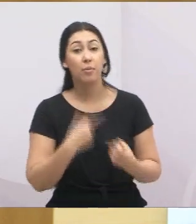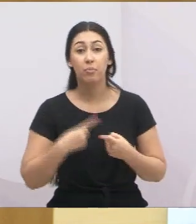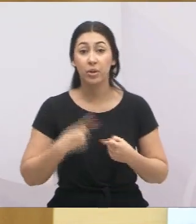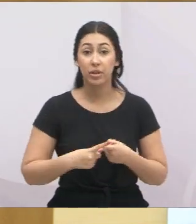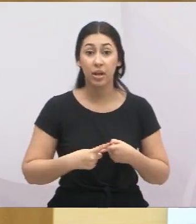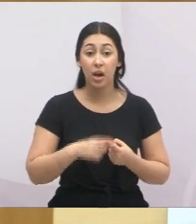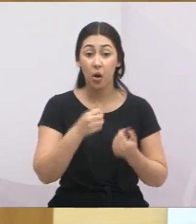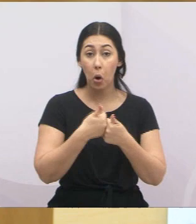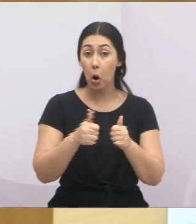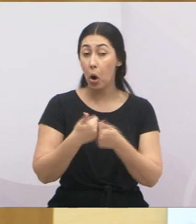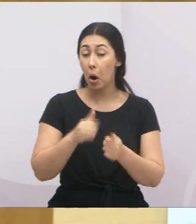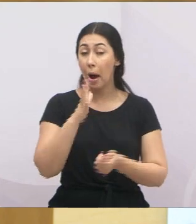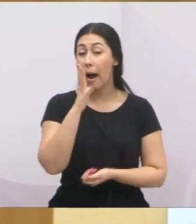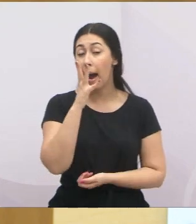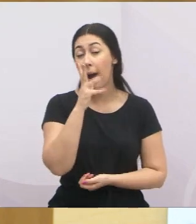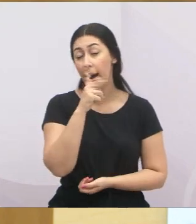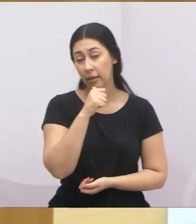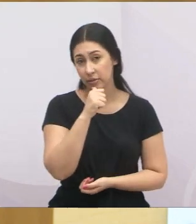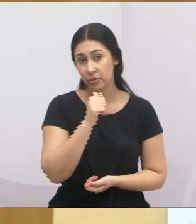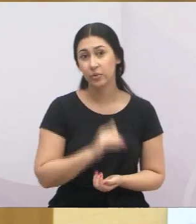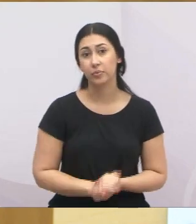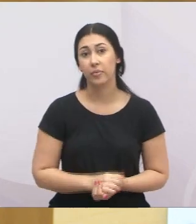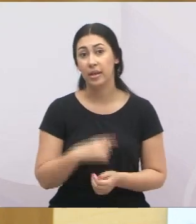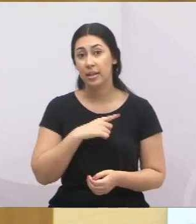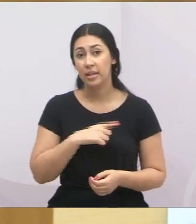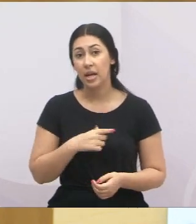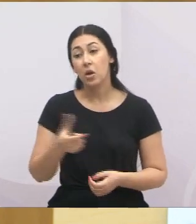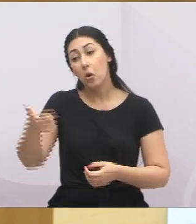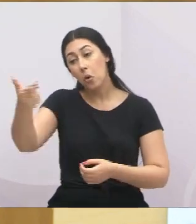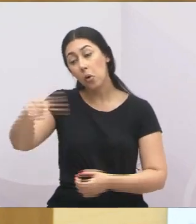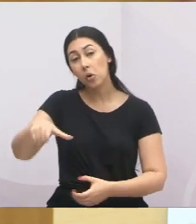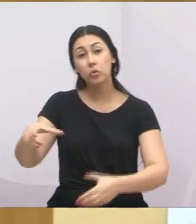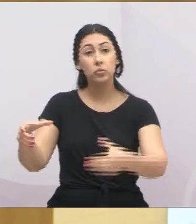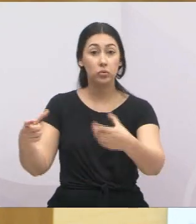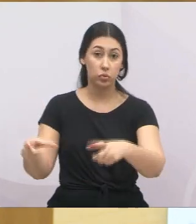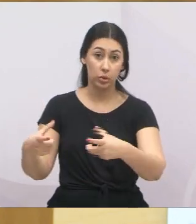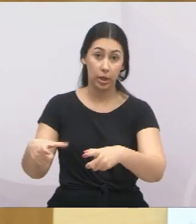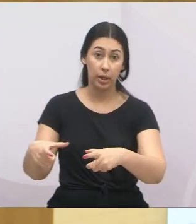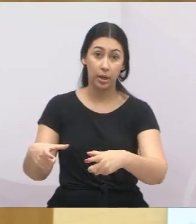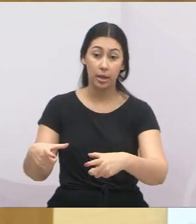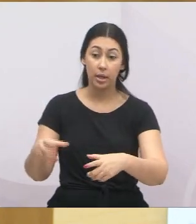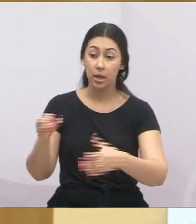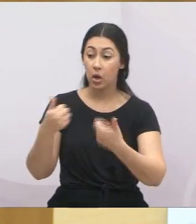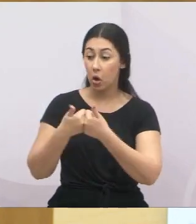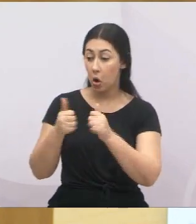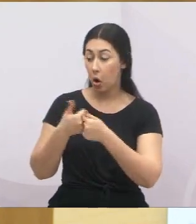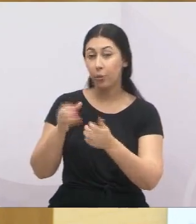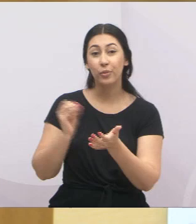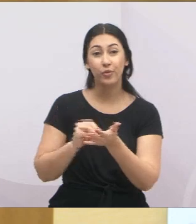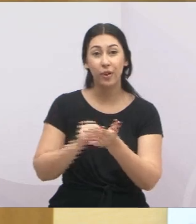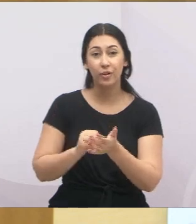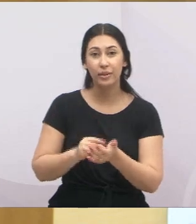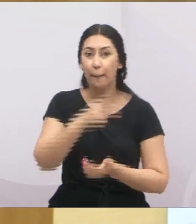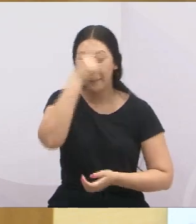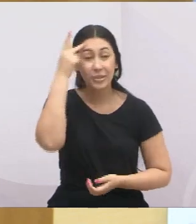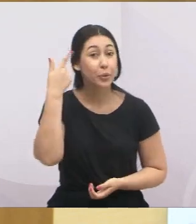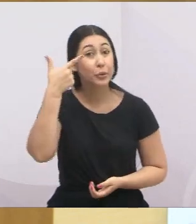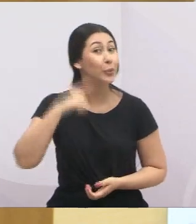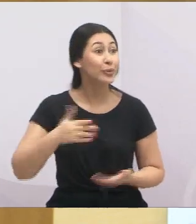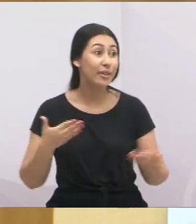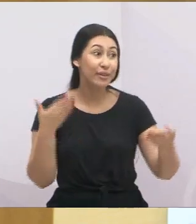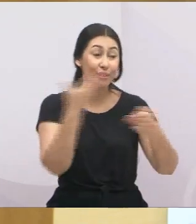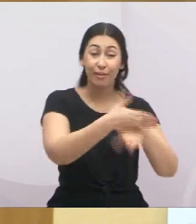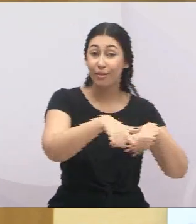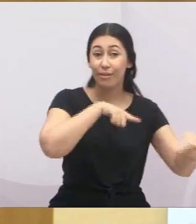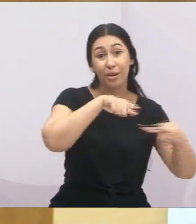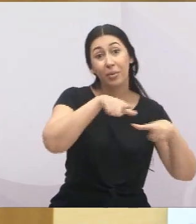pessoas precisam ir trabalhar. Veraneijal tem pessoas que já perderam o emprego porque não tem ônibus. Eu não quero acreditar que não é possível, que não